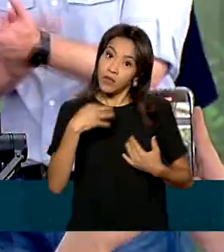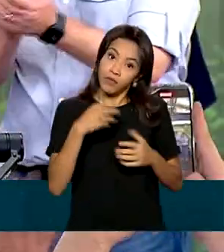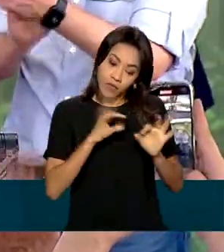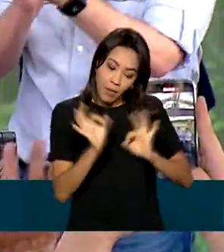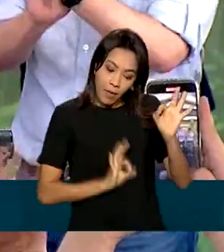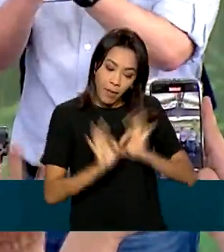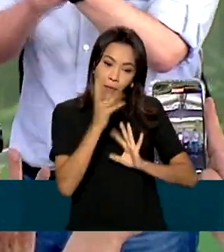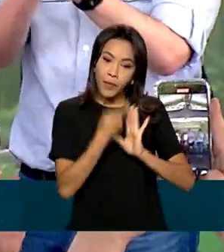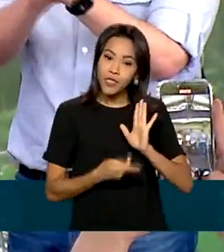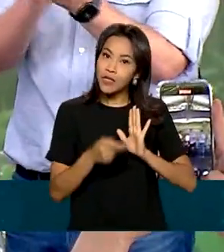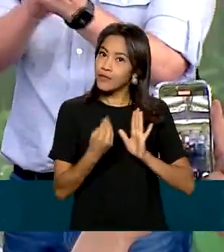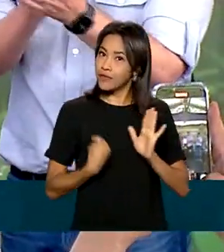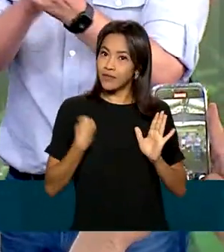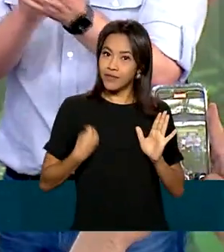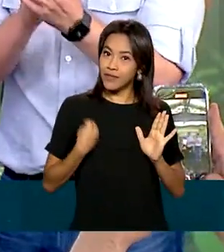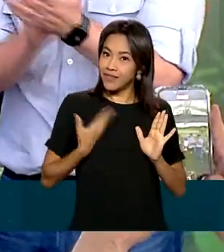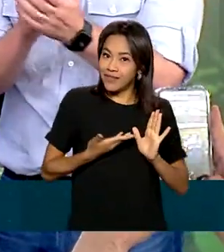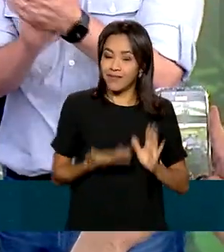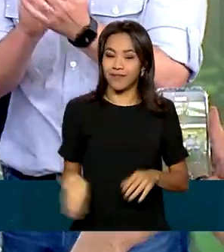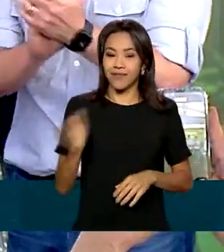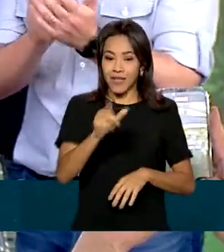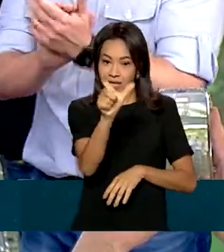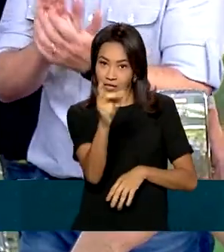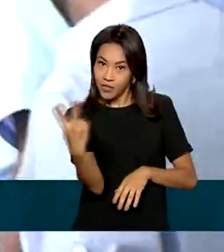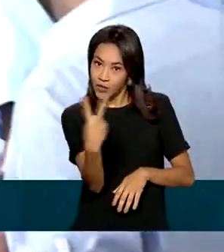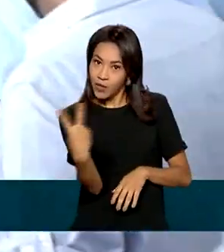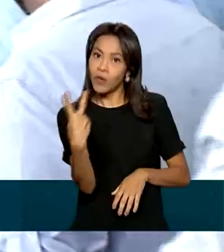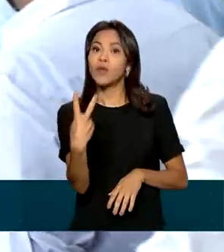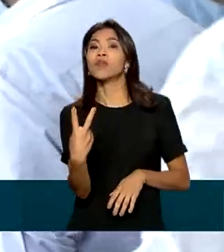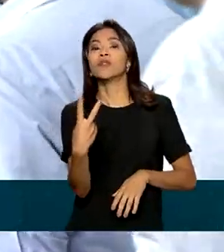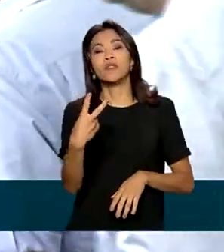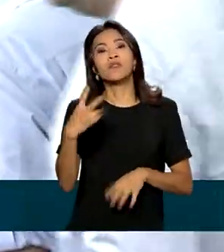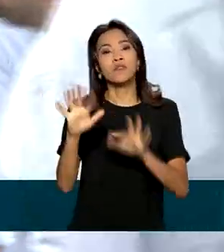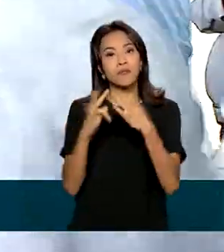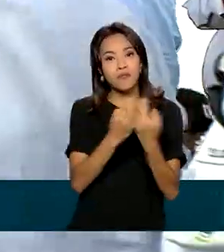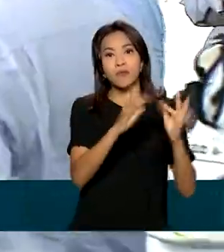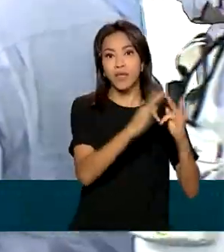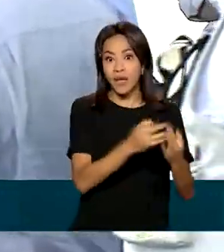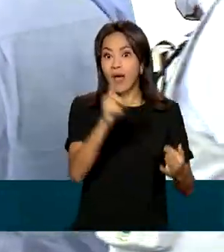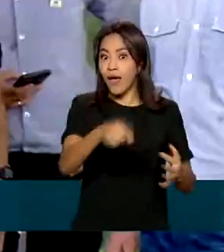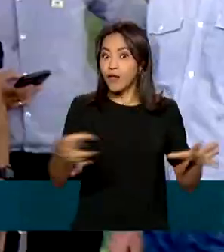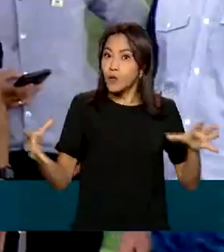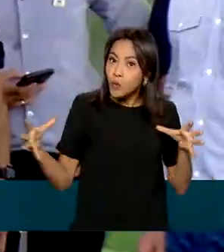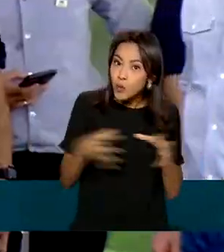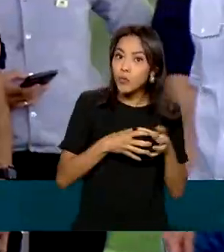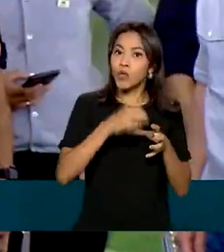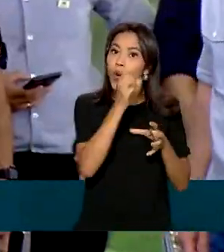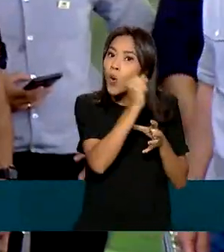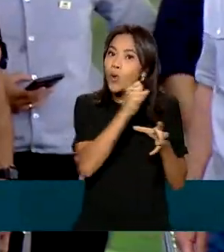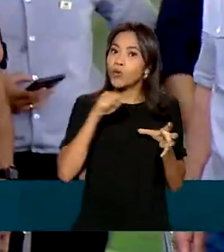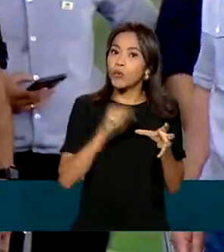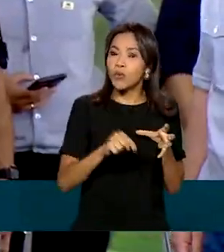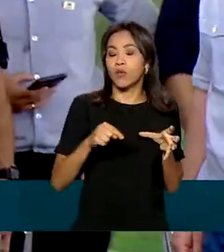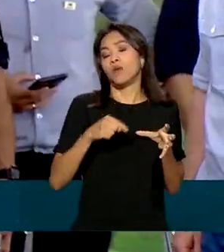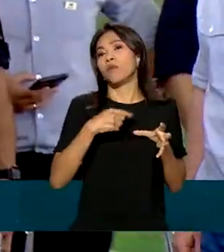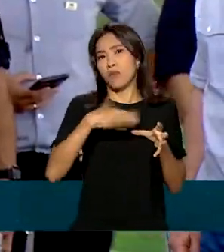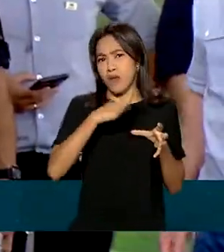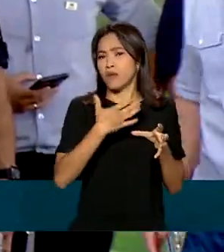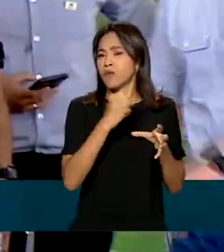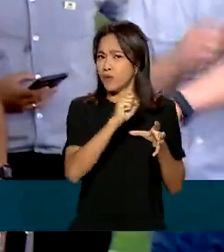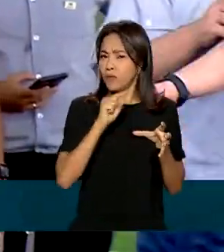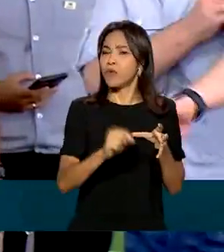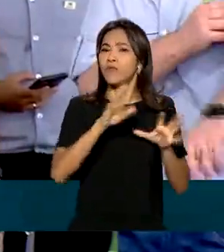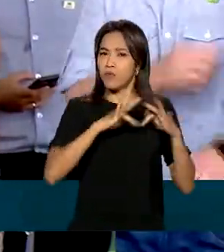José Mar e José Francisco fazem parte do grupo de 8.200 famílias de assentados que receberam títulos de